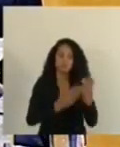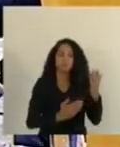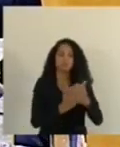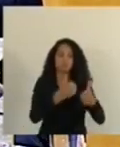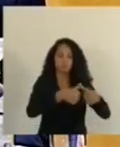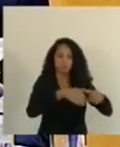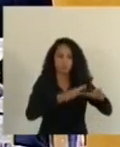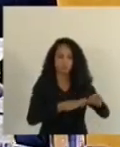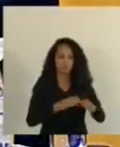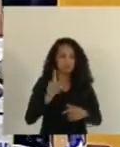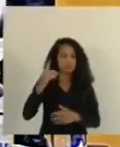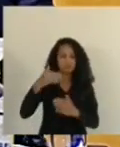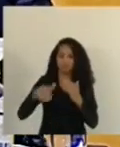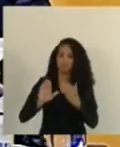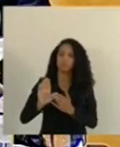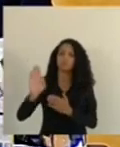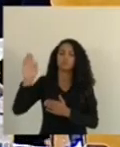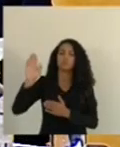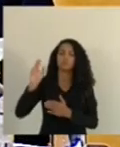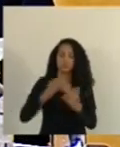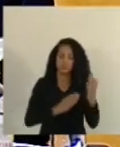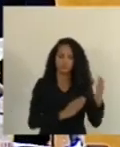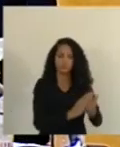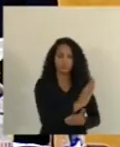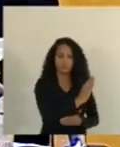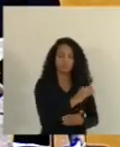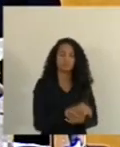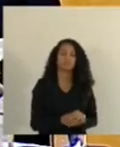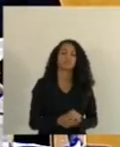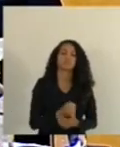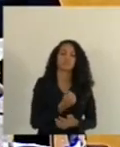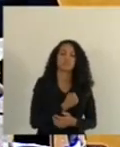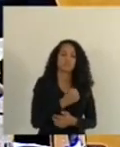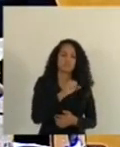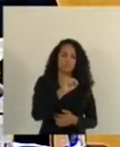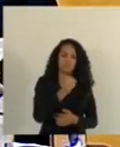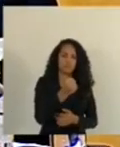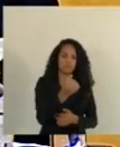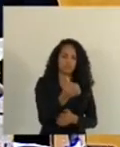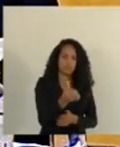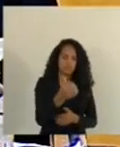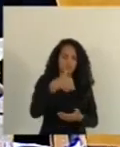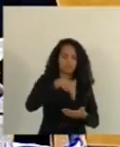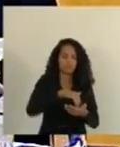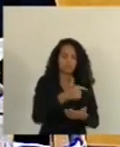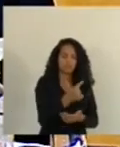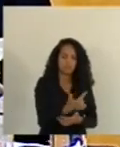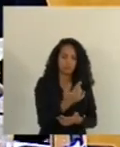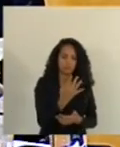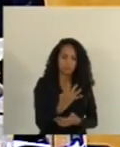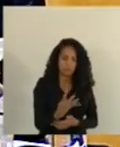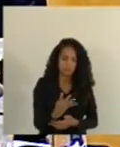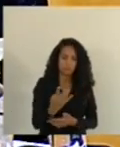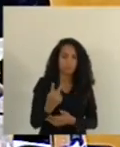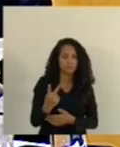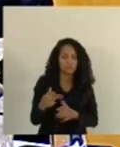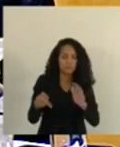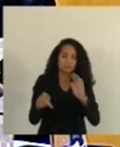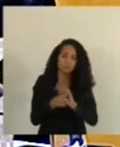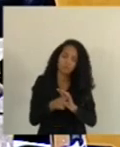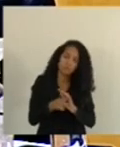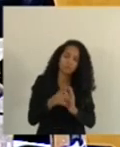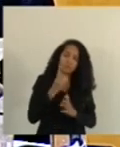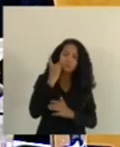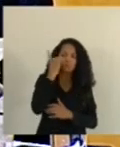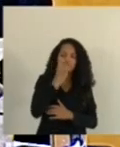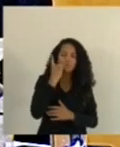como se encontram, os contrários se manifestam. Aprovado. Do item 86 ao 242, tratam-se de indicações das senhoras e senhores